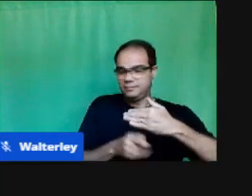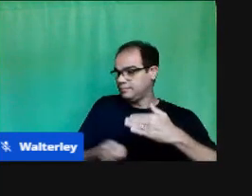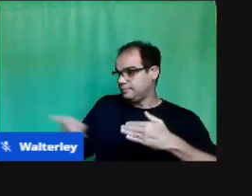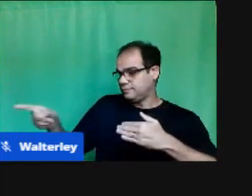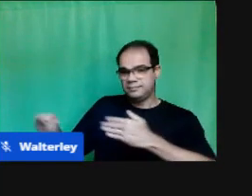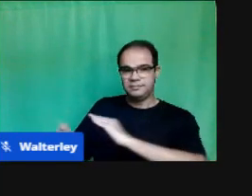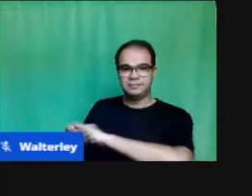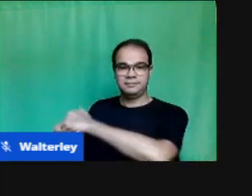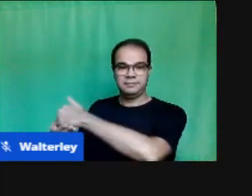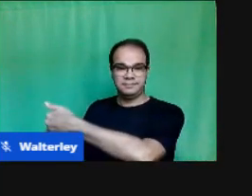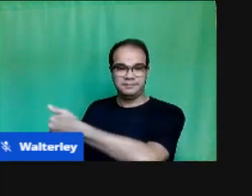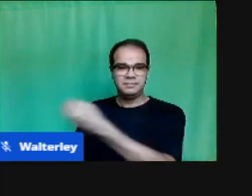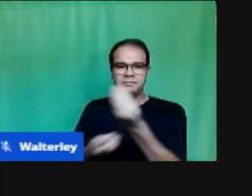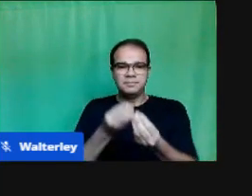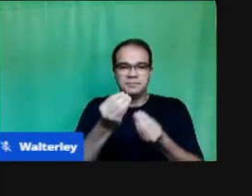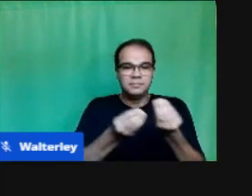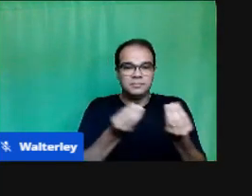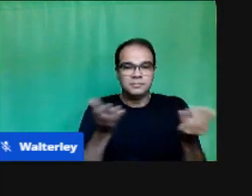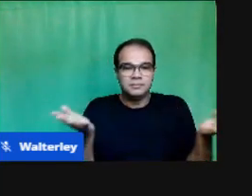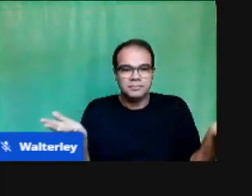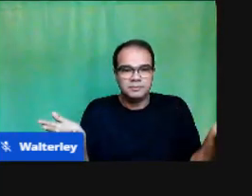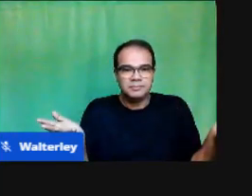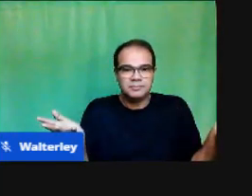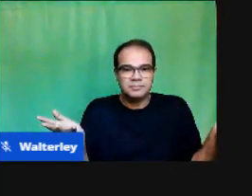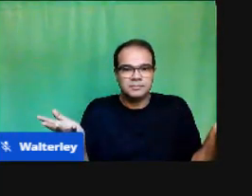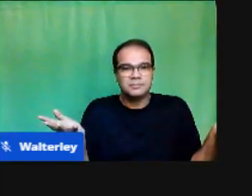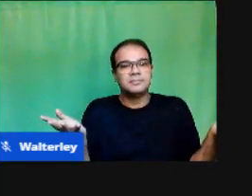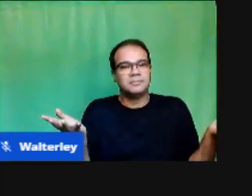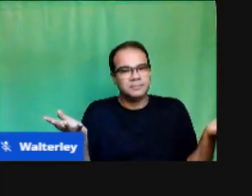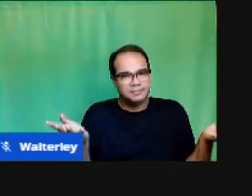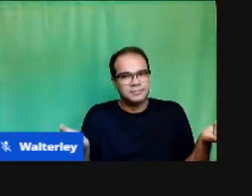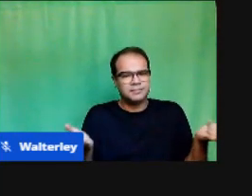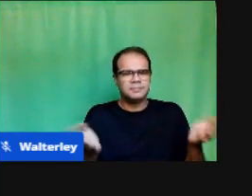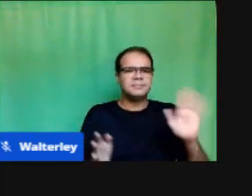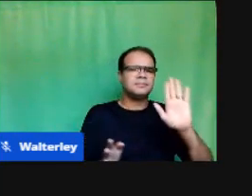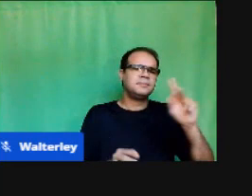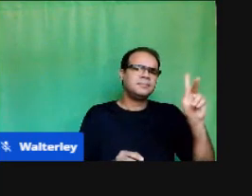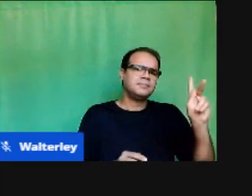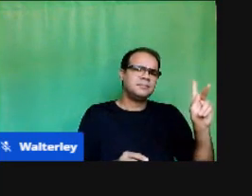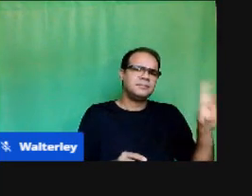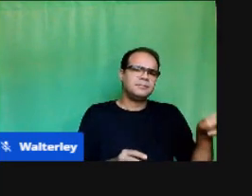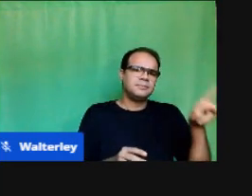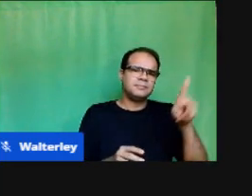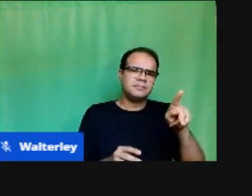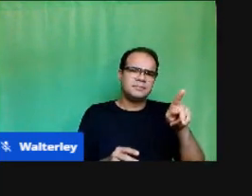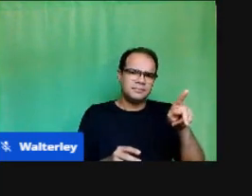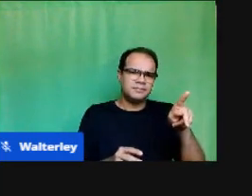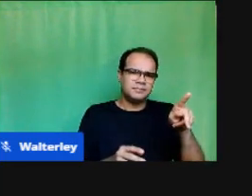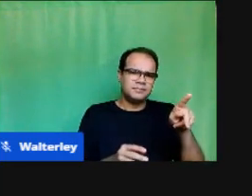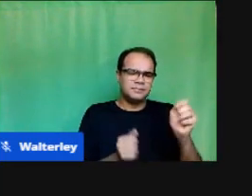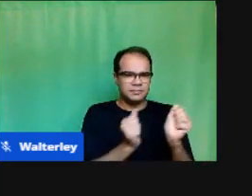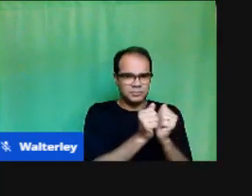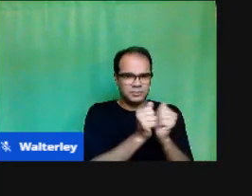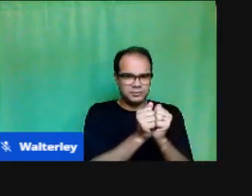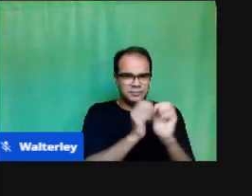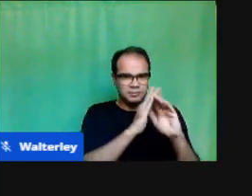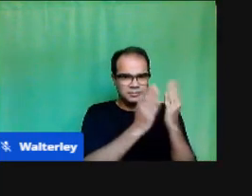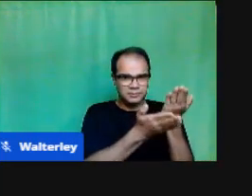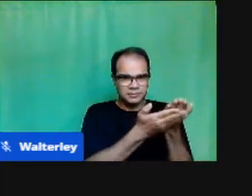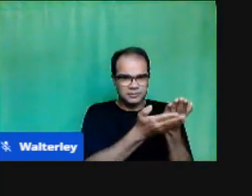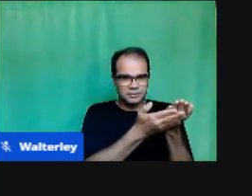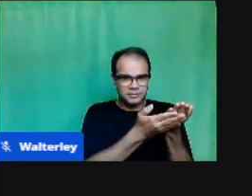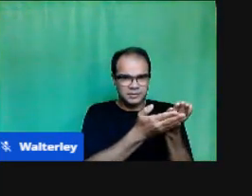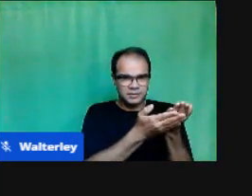E os professores As equipes escolares Onde os deixamos Pois bem Em home